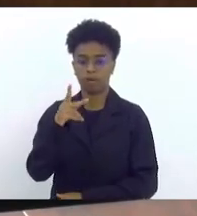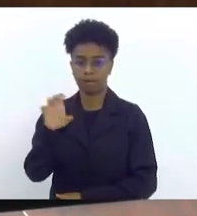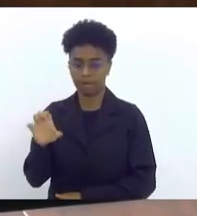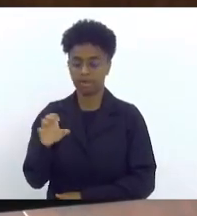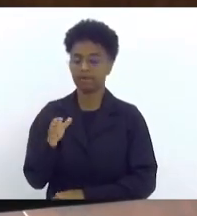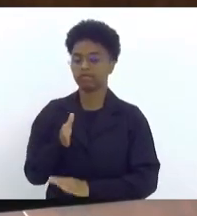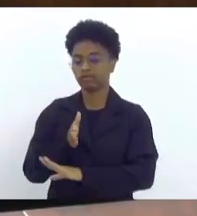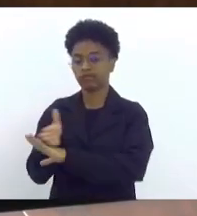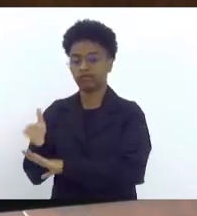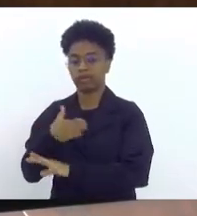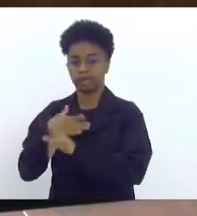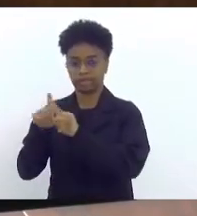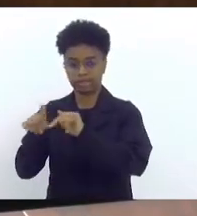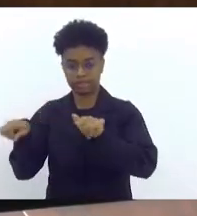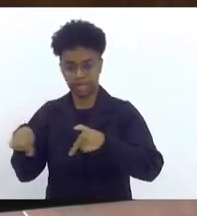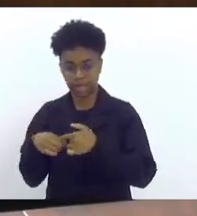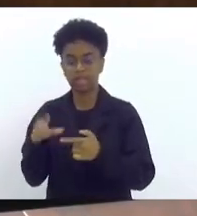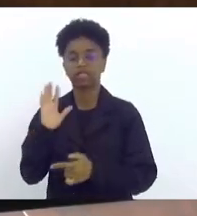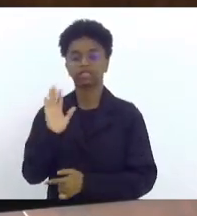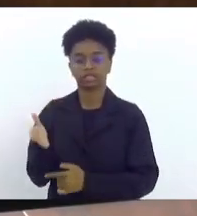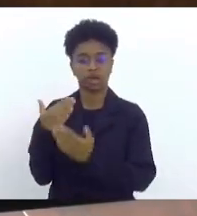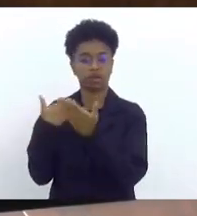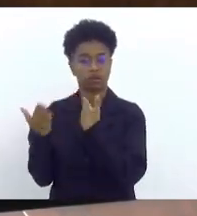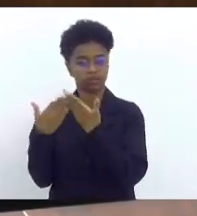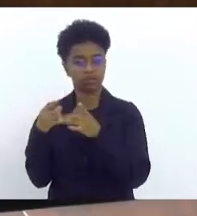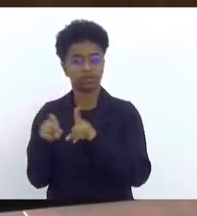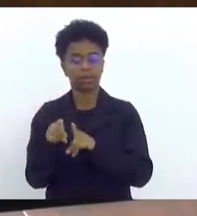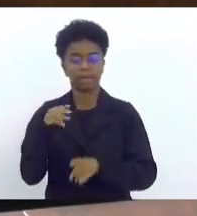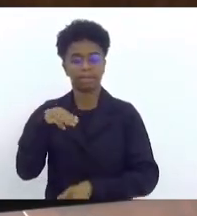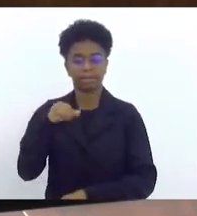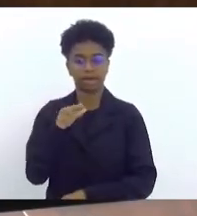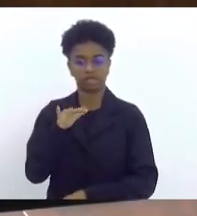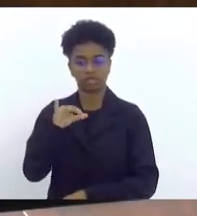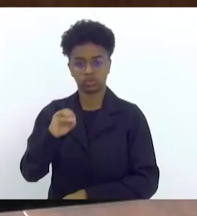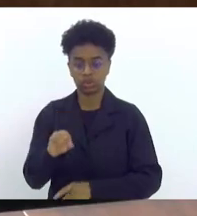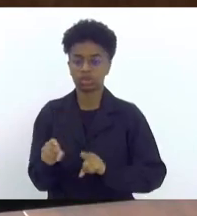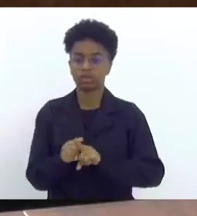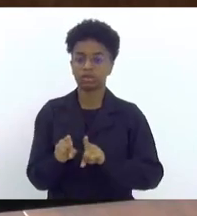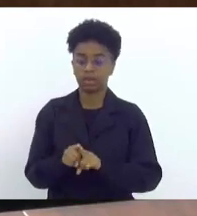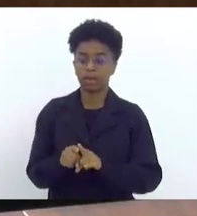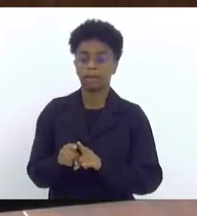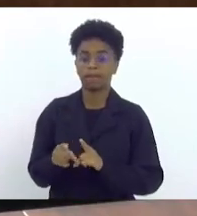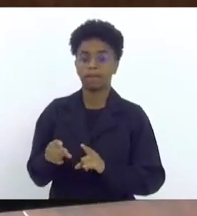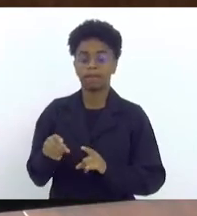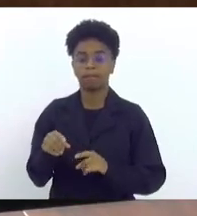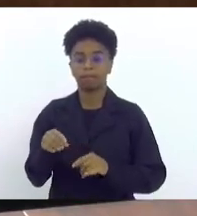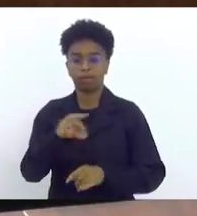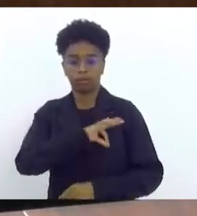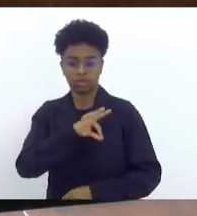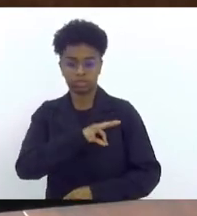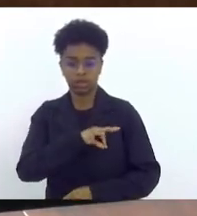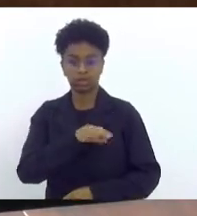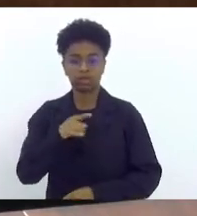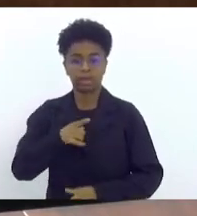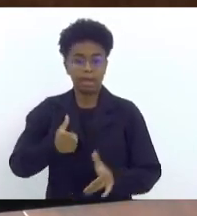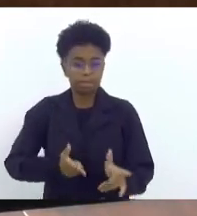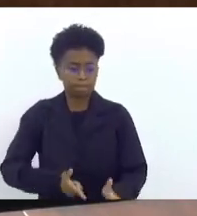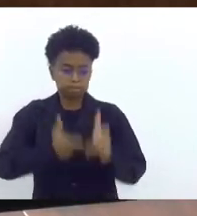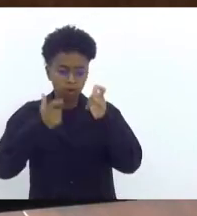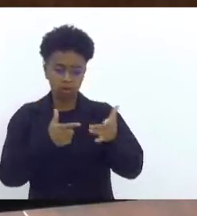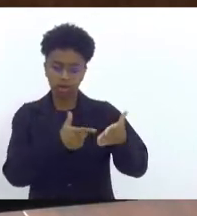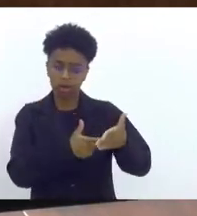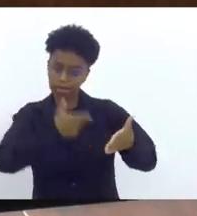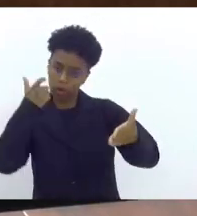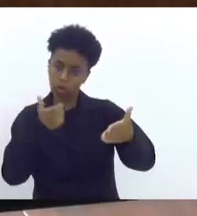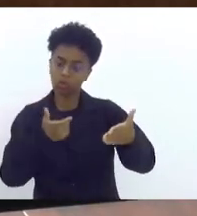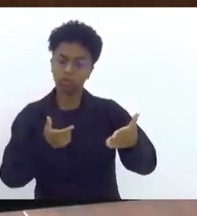no gabinete, já passaram com o Márcio Galberto, temos um policial aqui, que foi baleado na mão, por um fuzil, vai